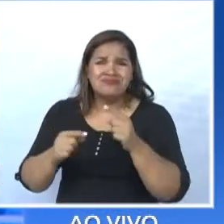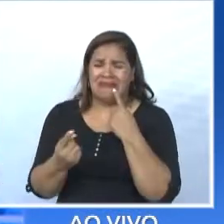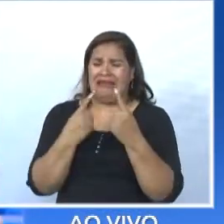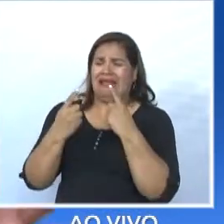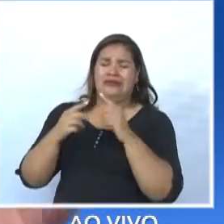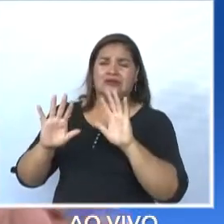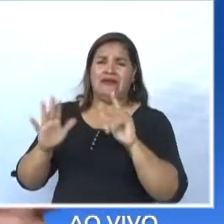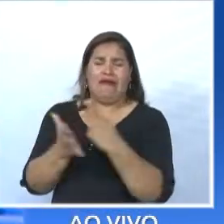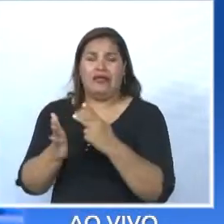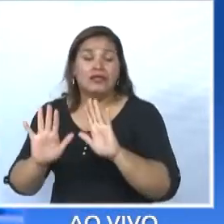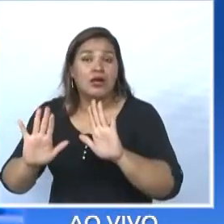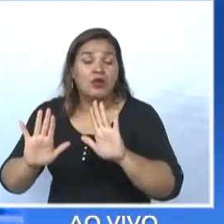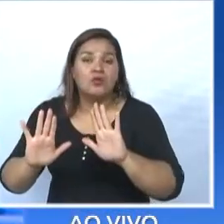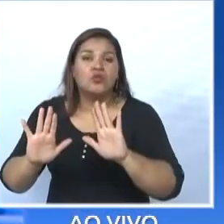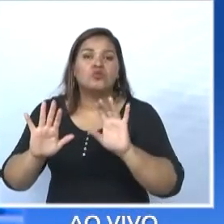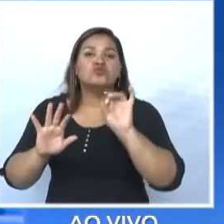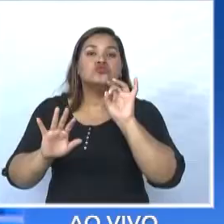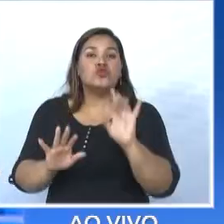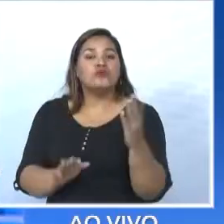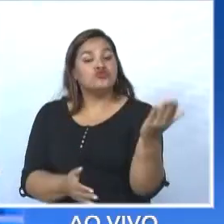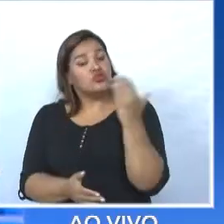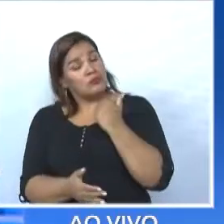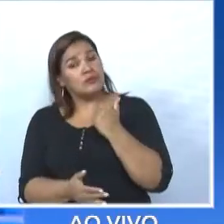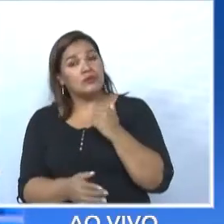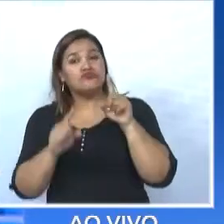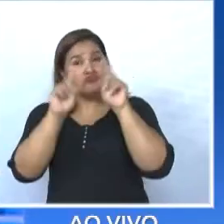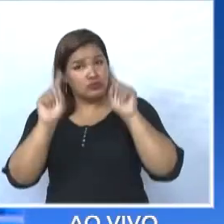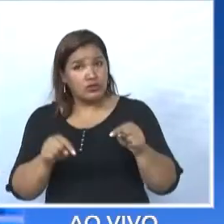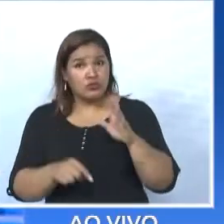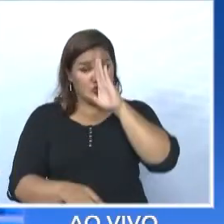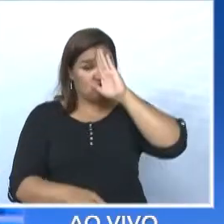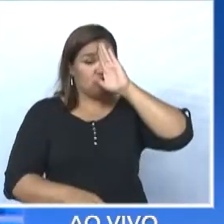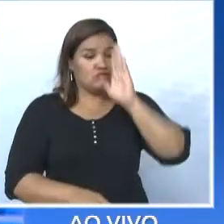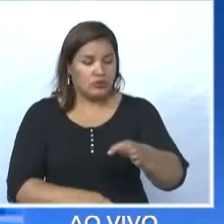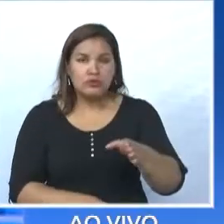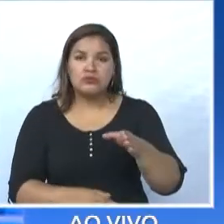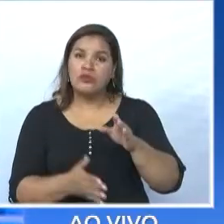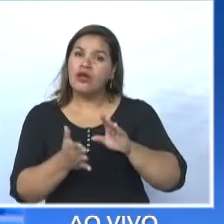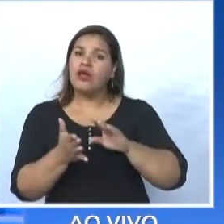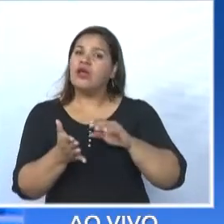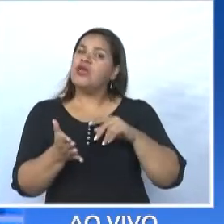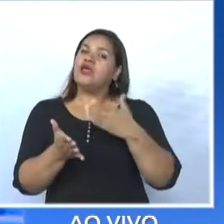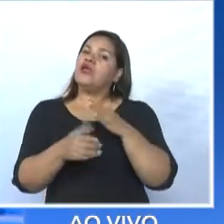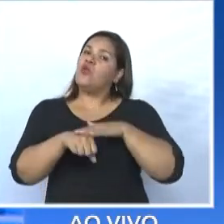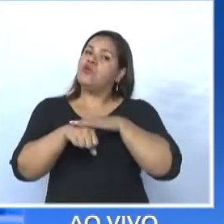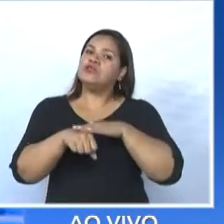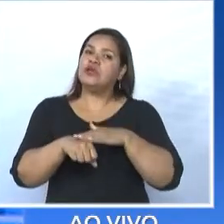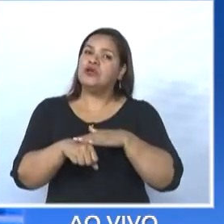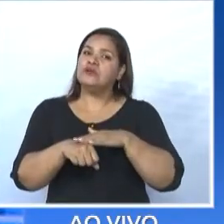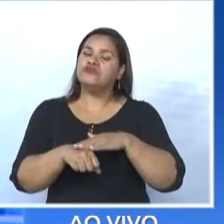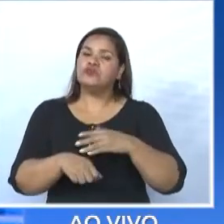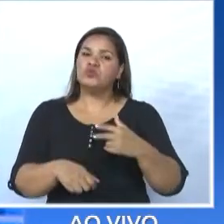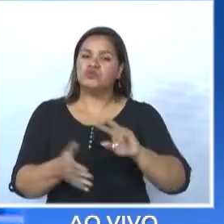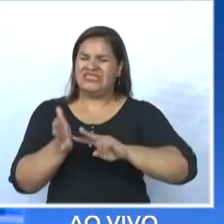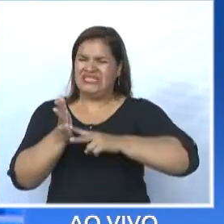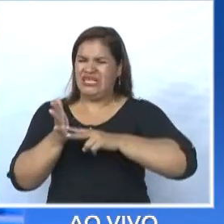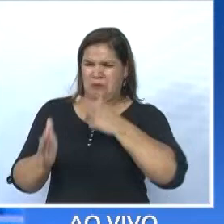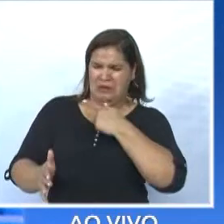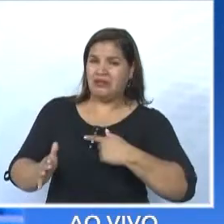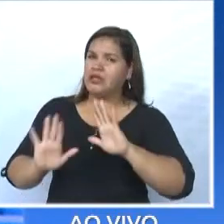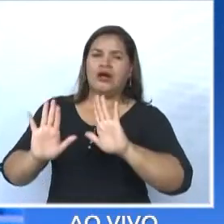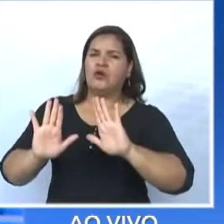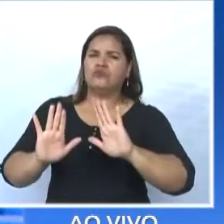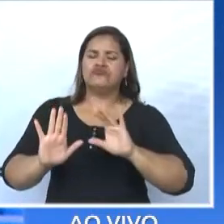Eu vou chamar o servidor e conversar com o servidor diretamente. Eu não quero mais intermediário entre eu e as pessoas. Por isso que eu vou nas